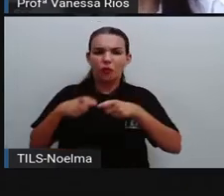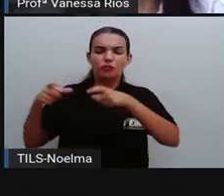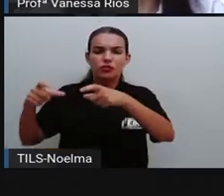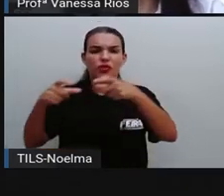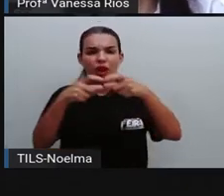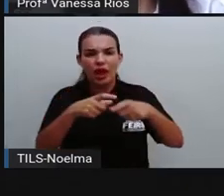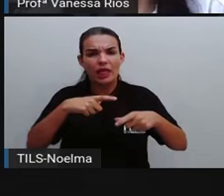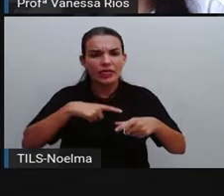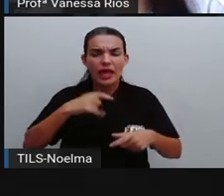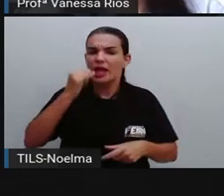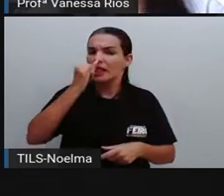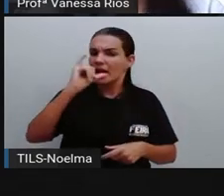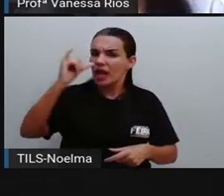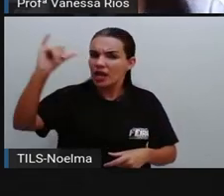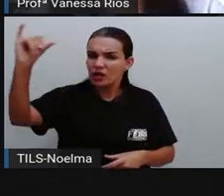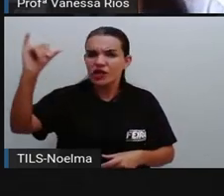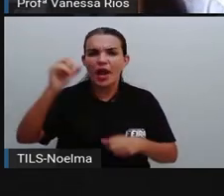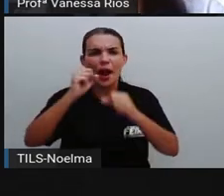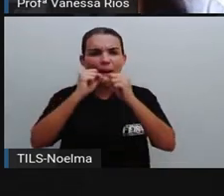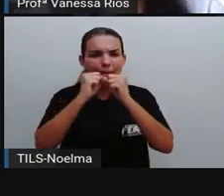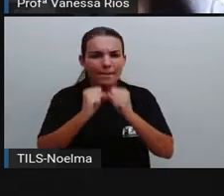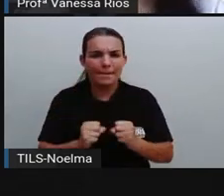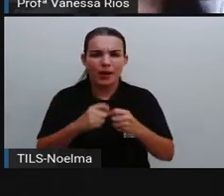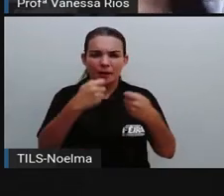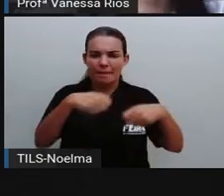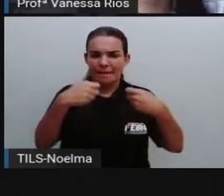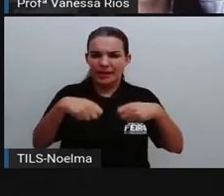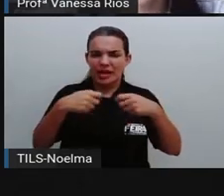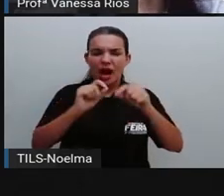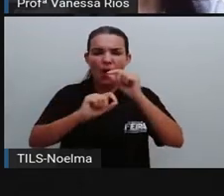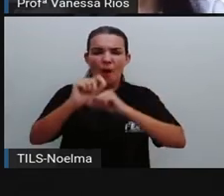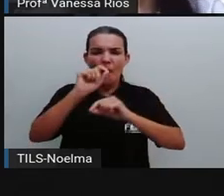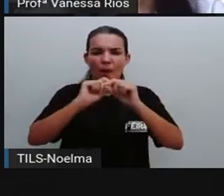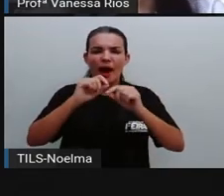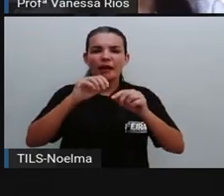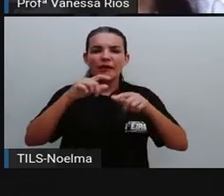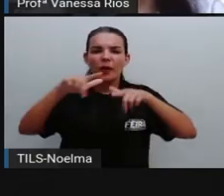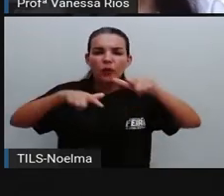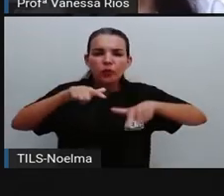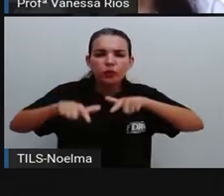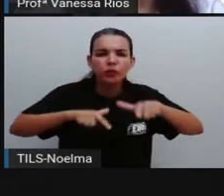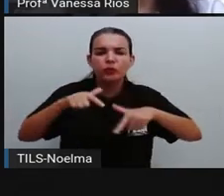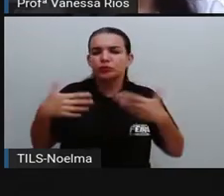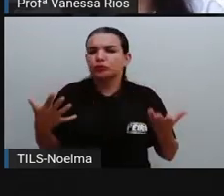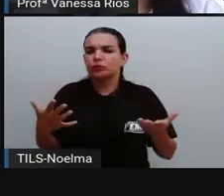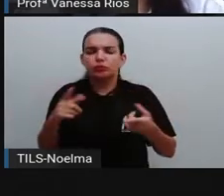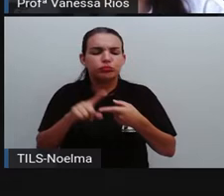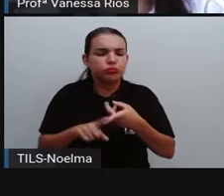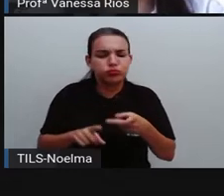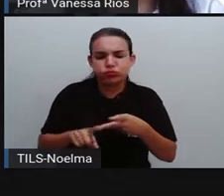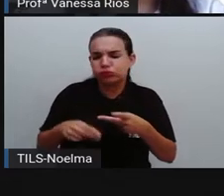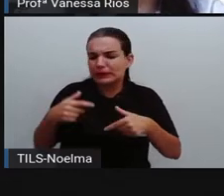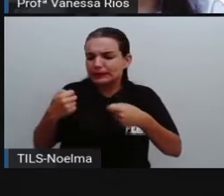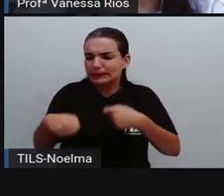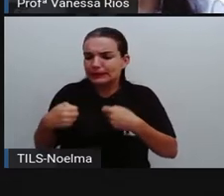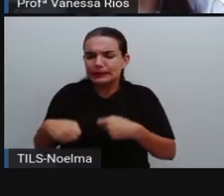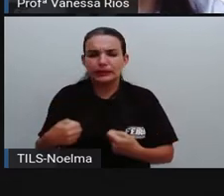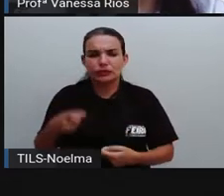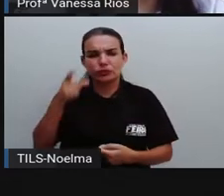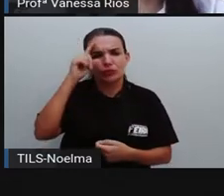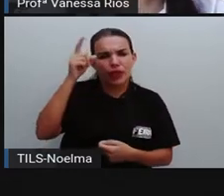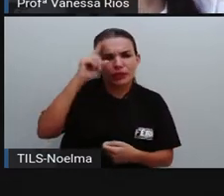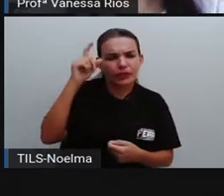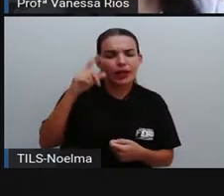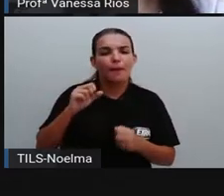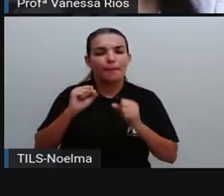todos os tipos de energia necessários para que nossas atividades diárias, cotidianas, as nossas necessidades